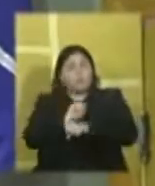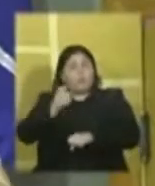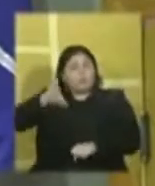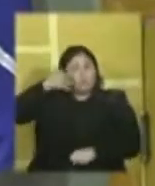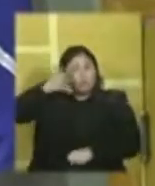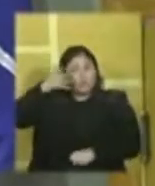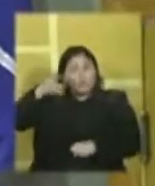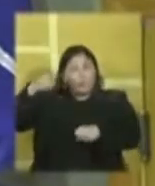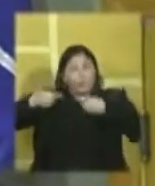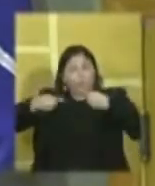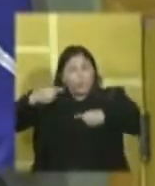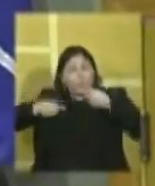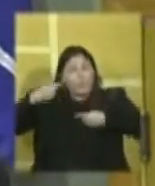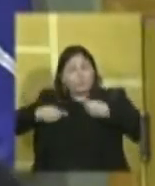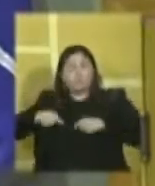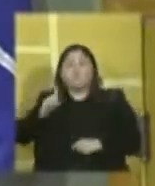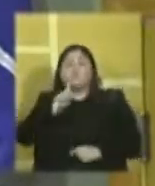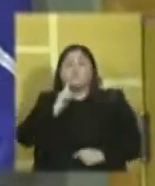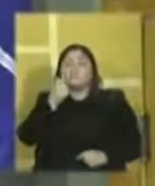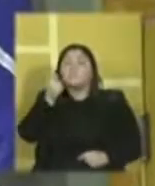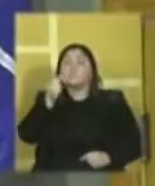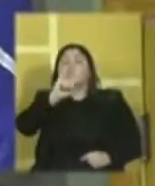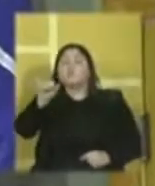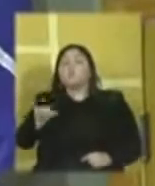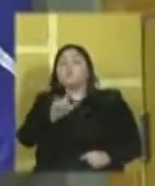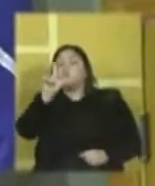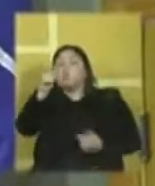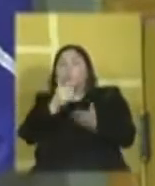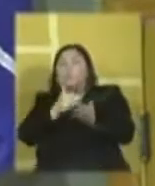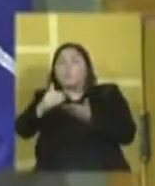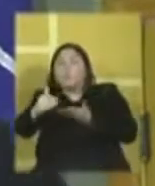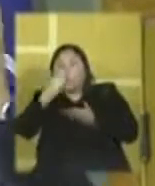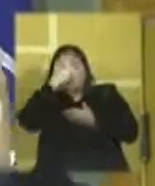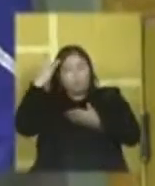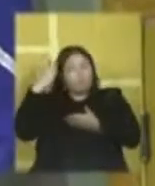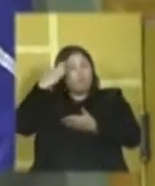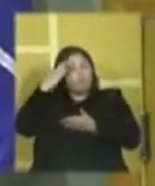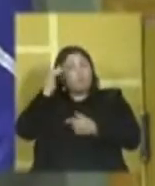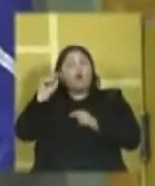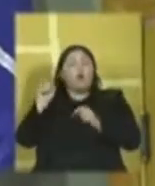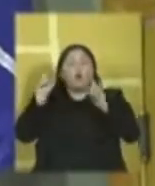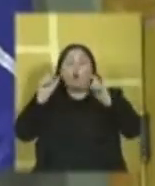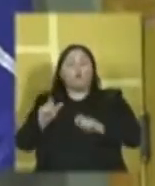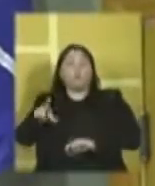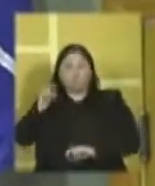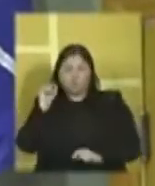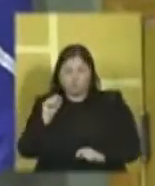discurso político para dia 6 de julho, que o povo vai saber que lado que ele vai ficar.